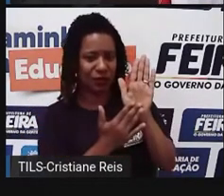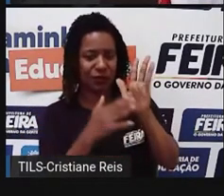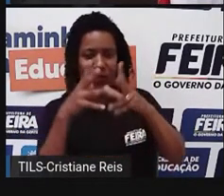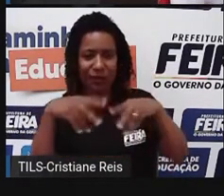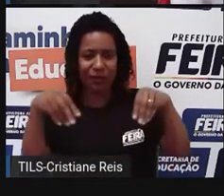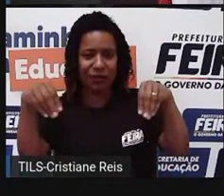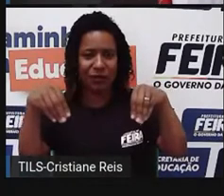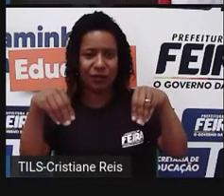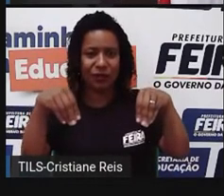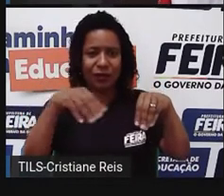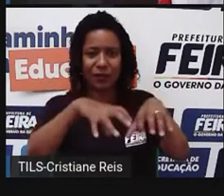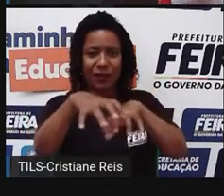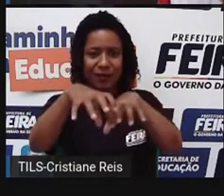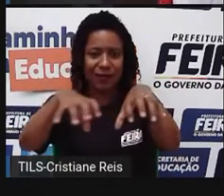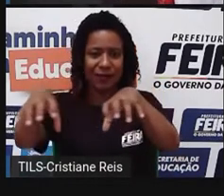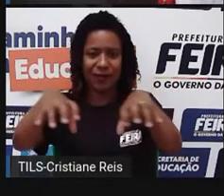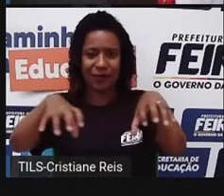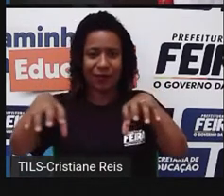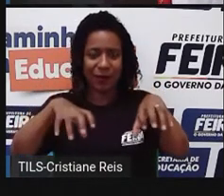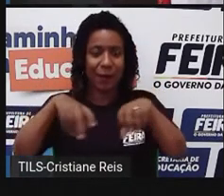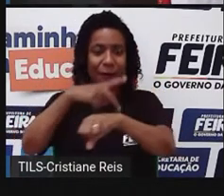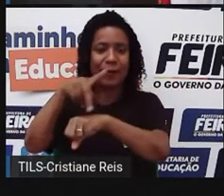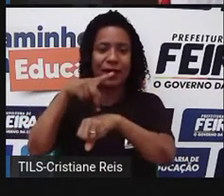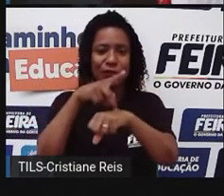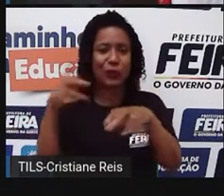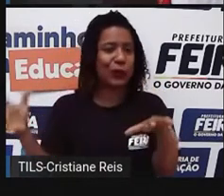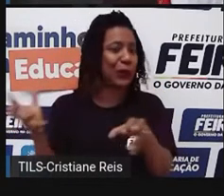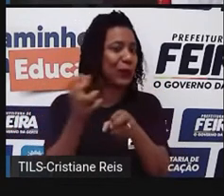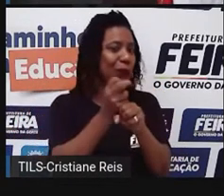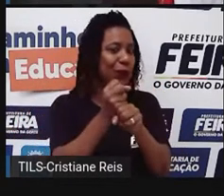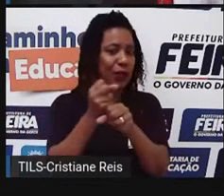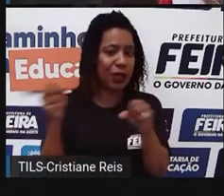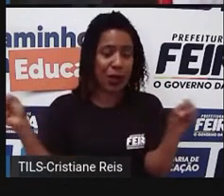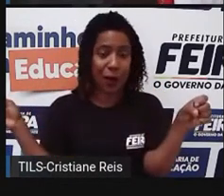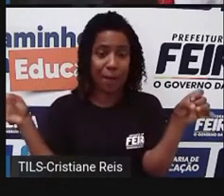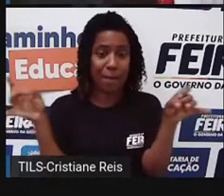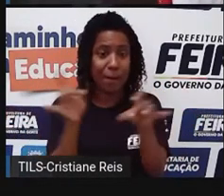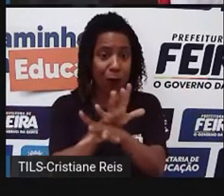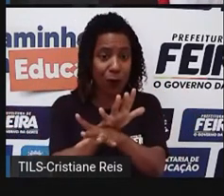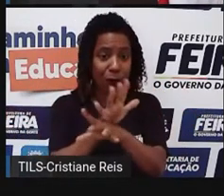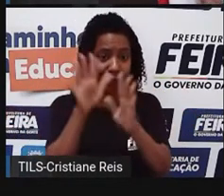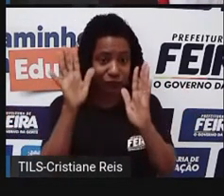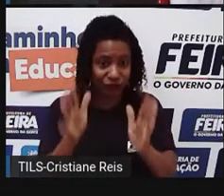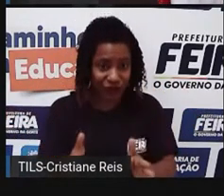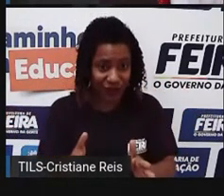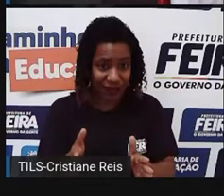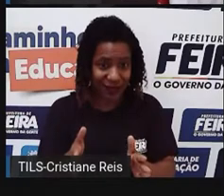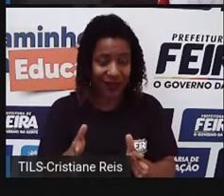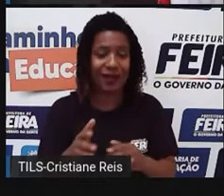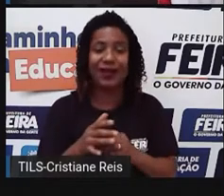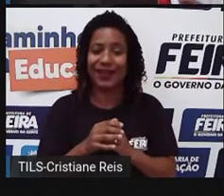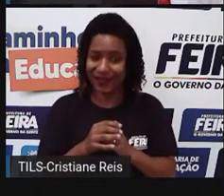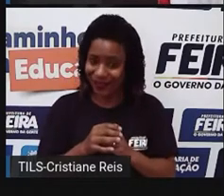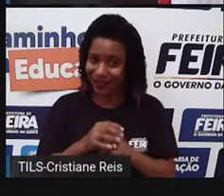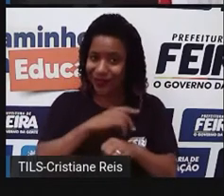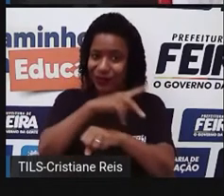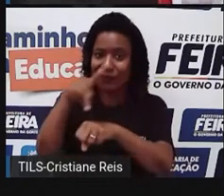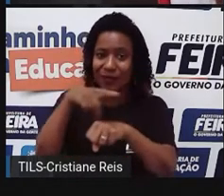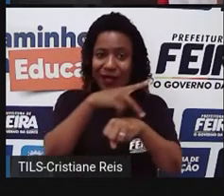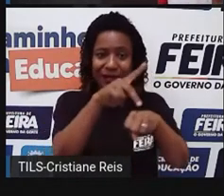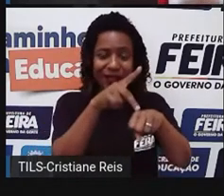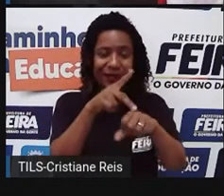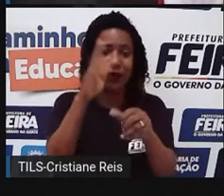sabe ali se está definido? Quantos países aí tem, né? Quantos são realmente reconhecidos? Então,